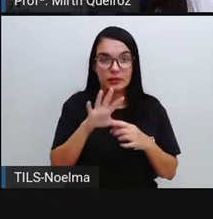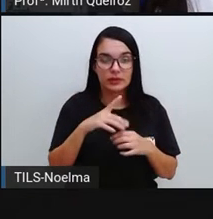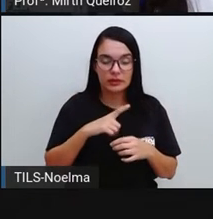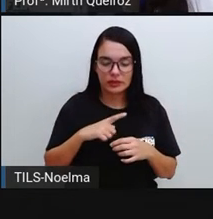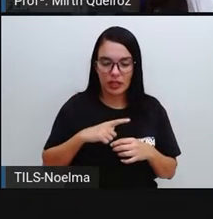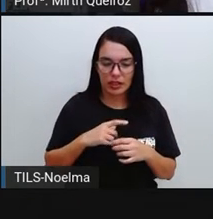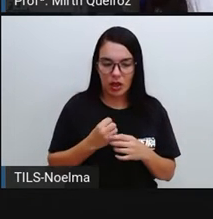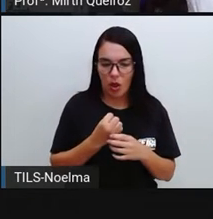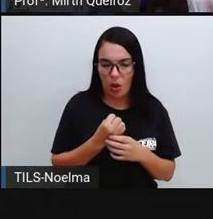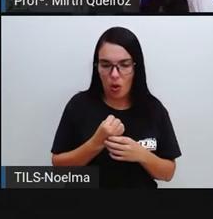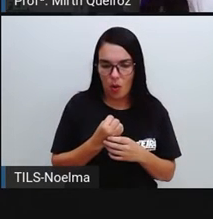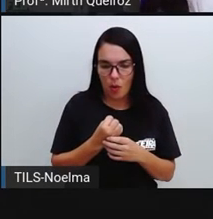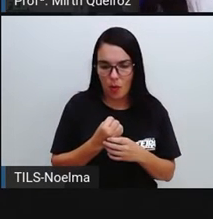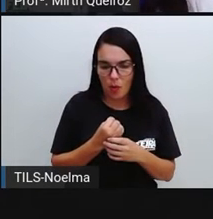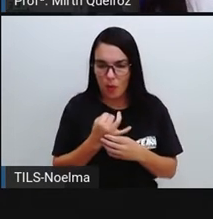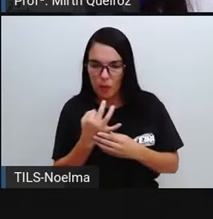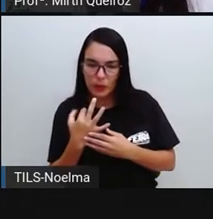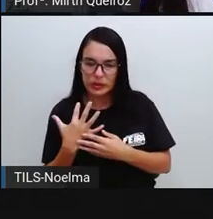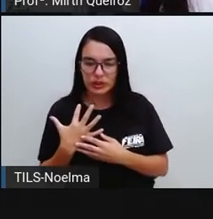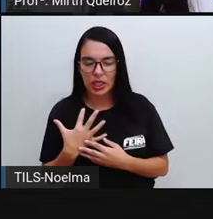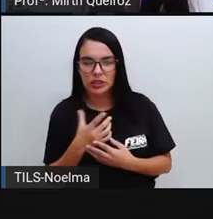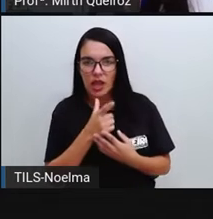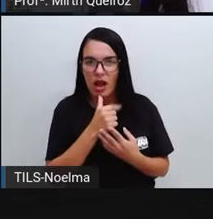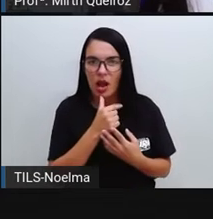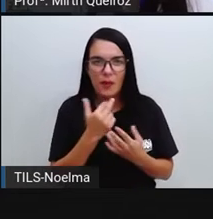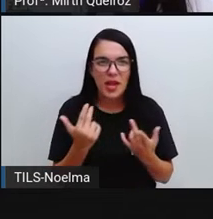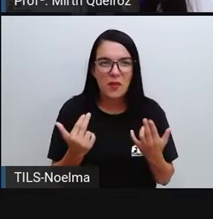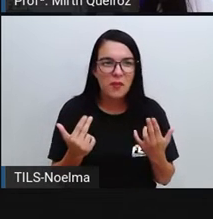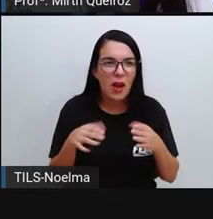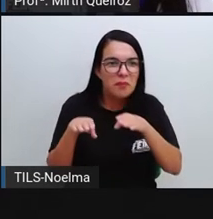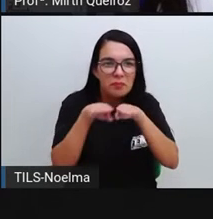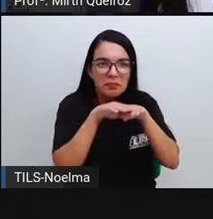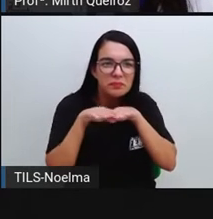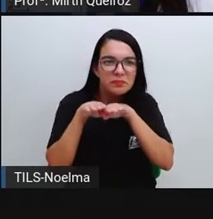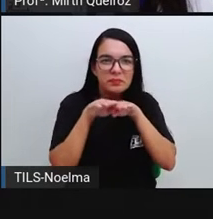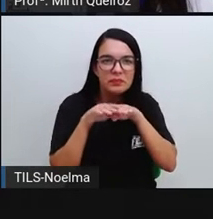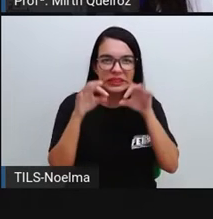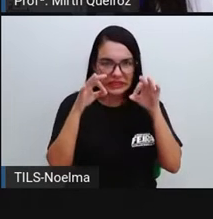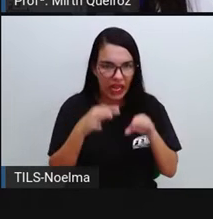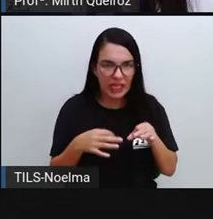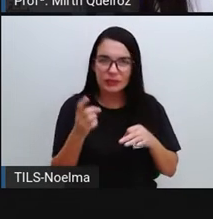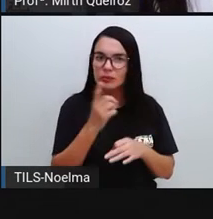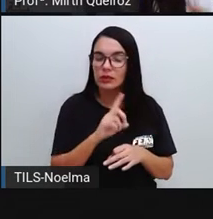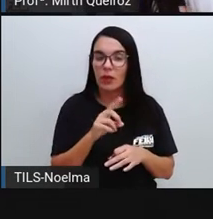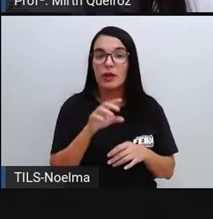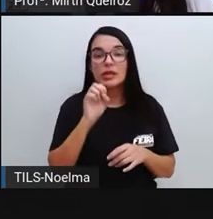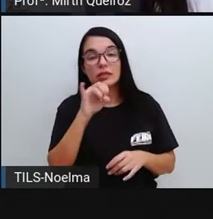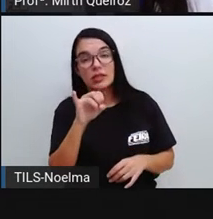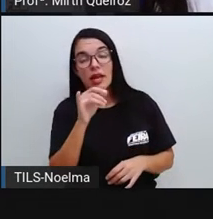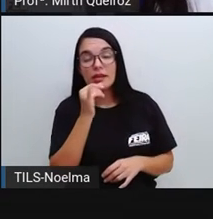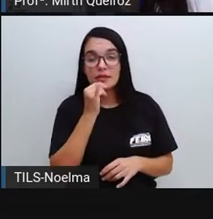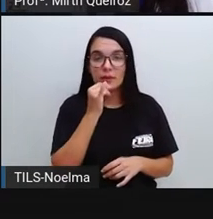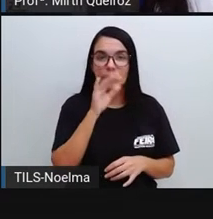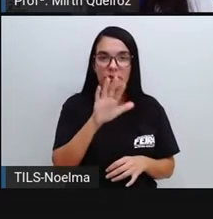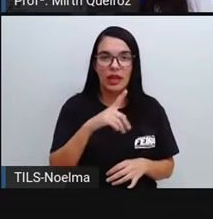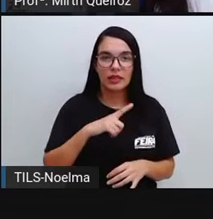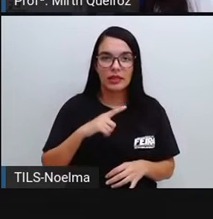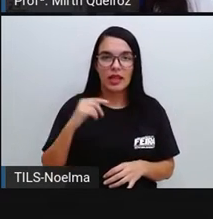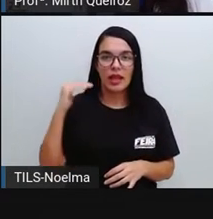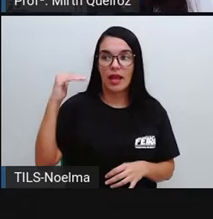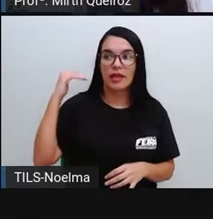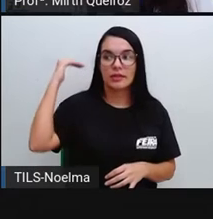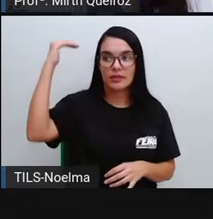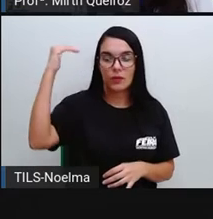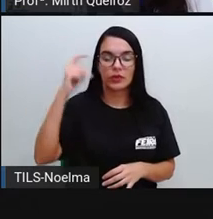Que sirva para todo mundo Todo mundo vai tomar aquela quantidade de água E está tudo certo Não Isso quer dizer que se uma pessoa Ela